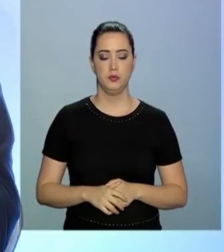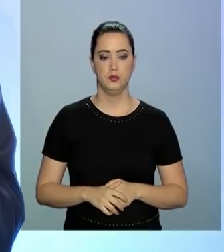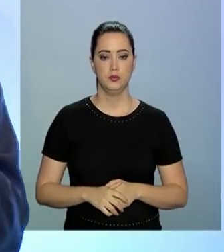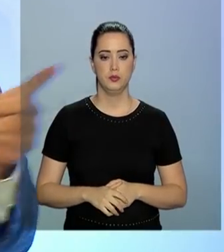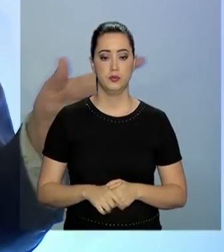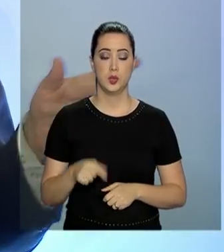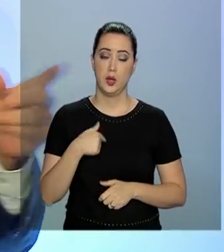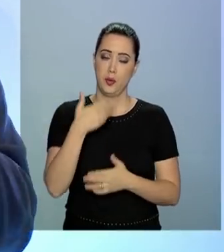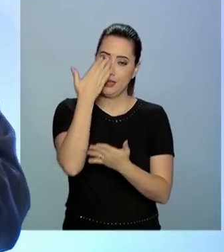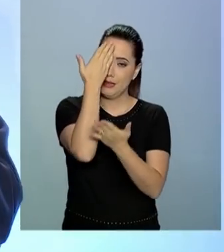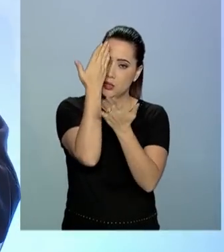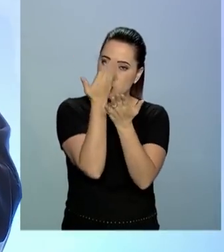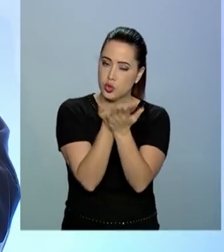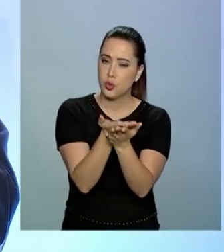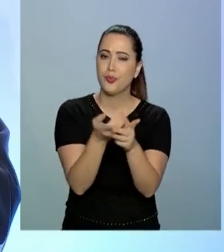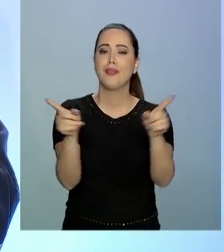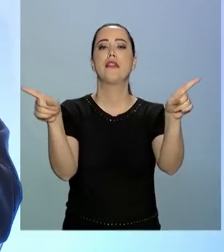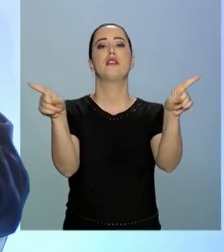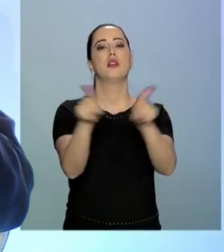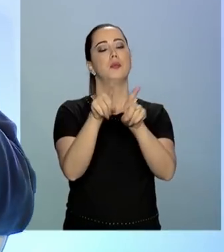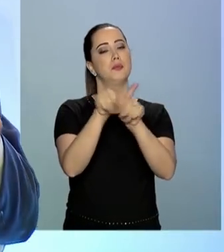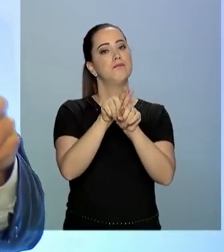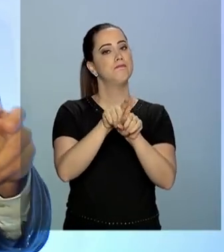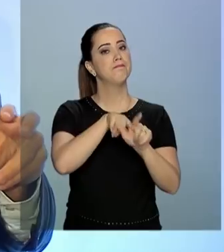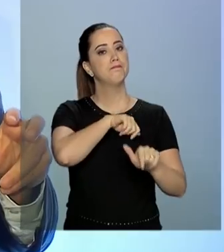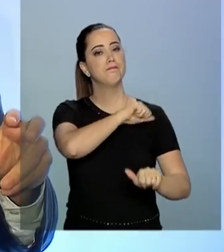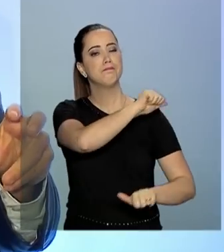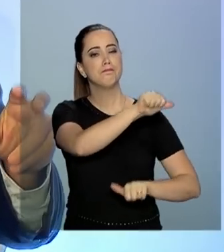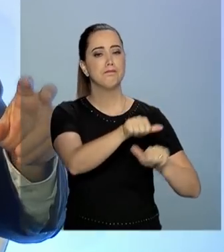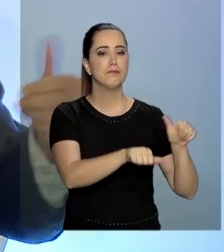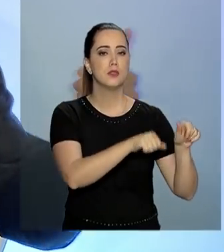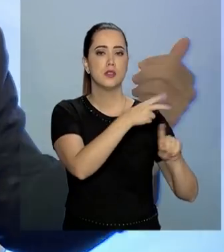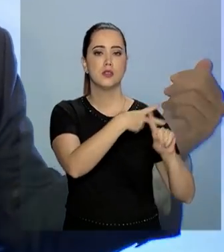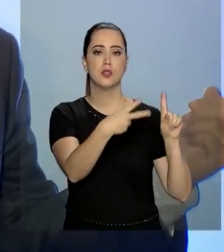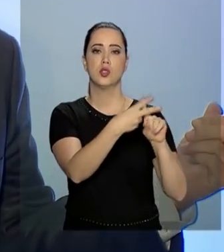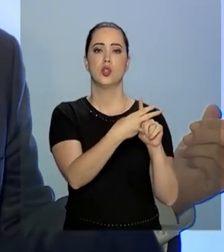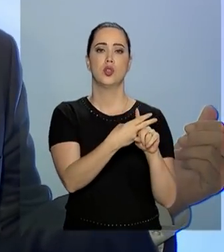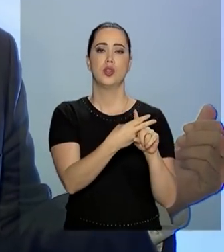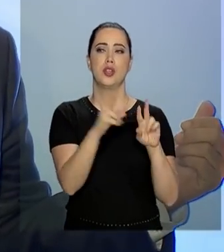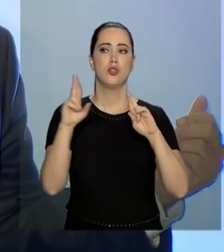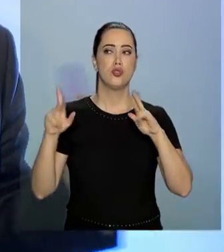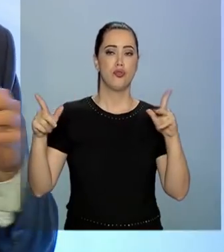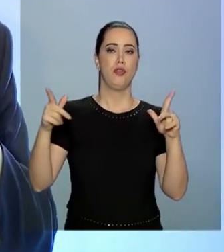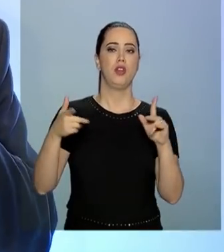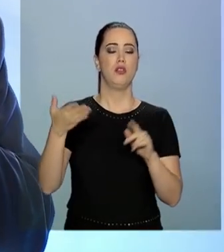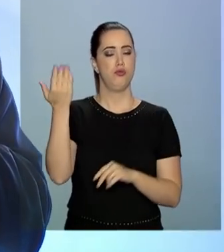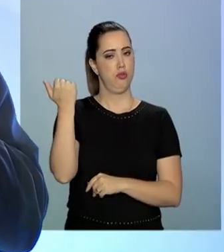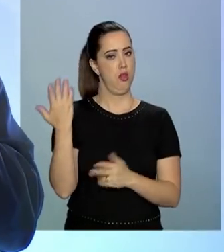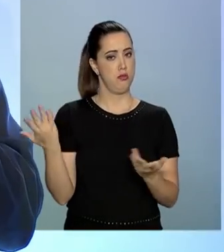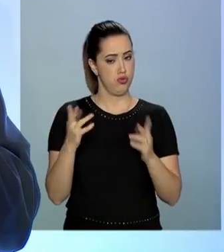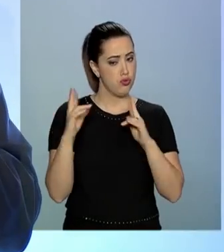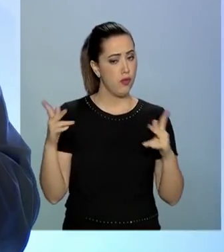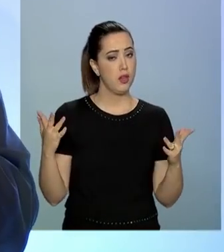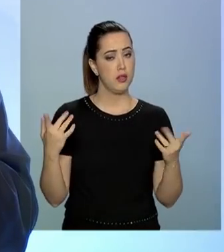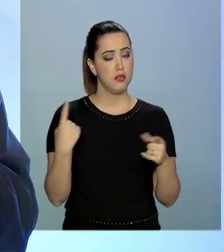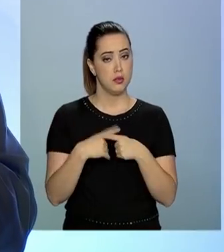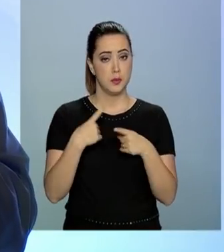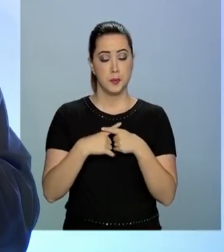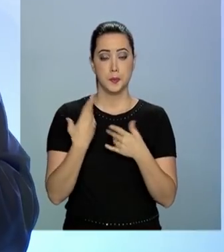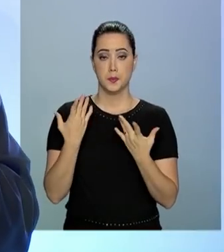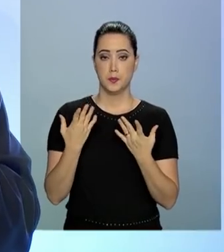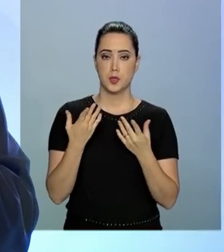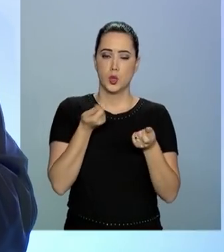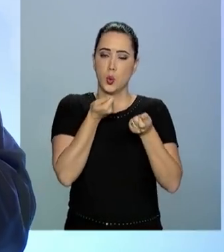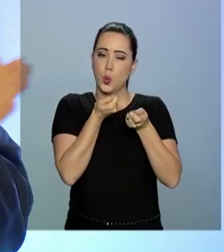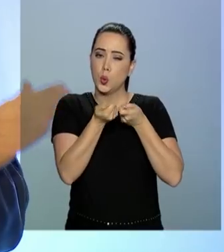Eu acredito também que essa reforma da Previdência não é como as demais, porque ela faz